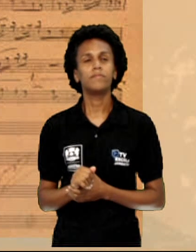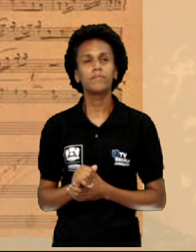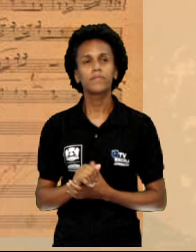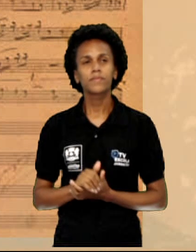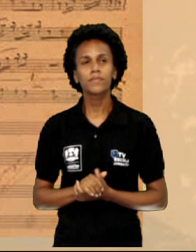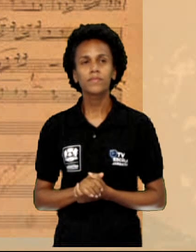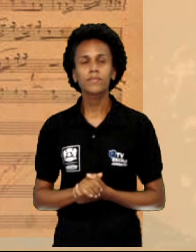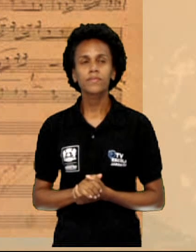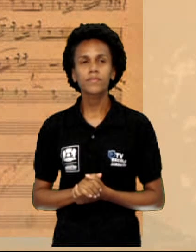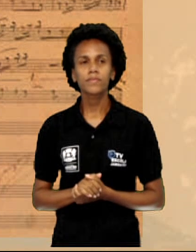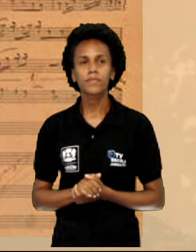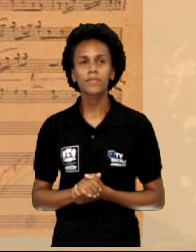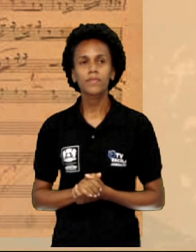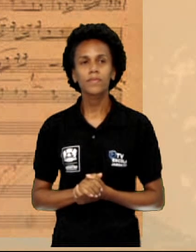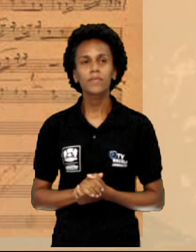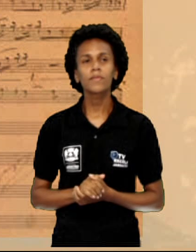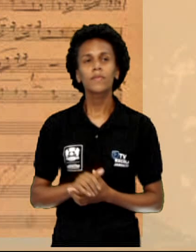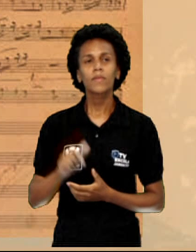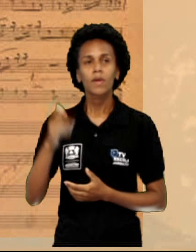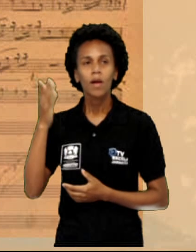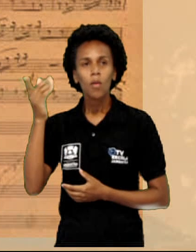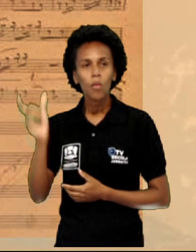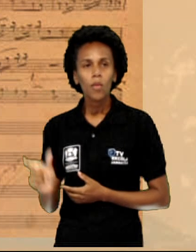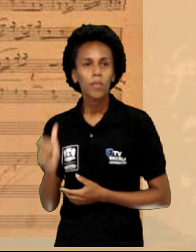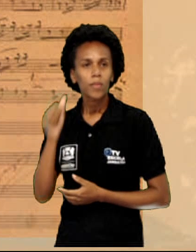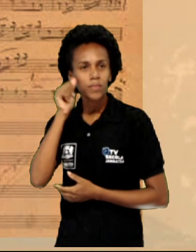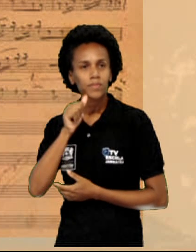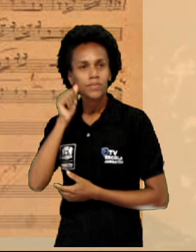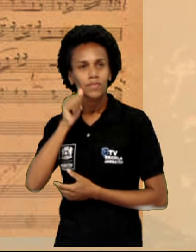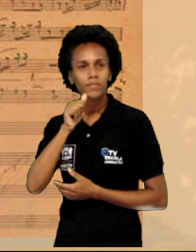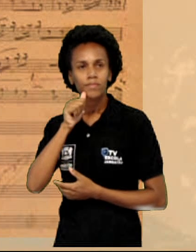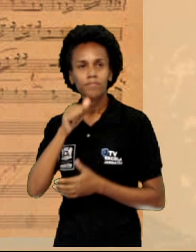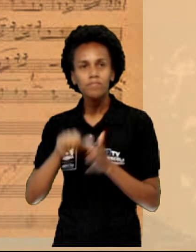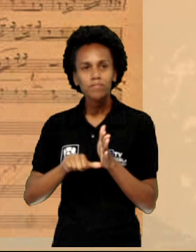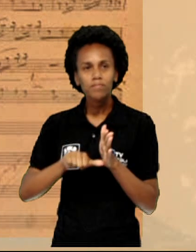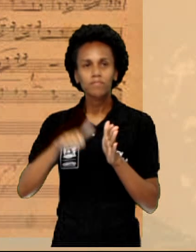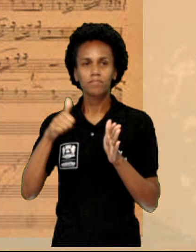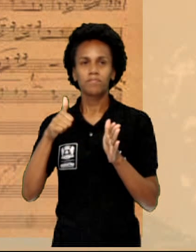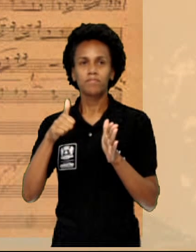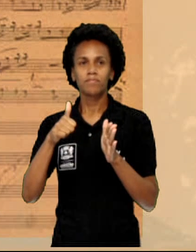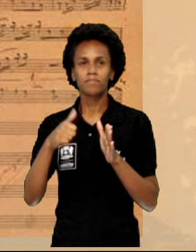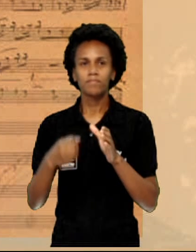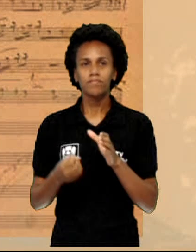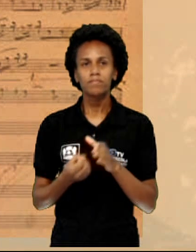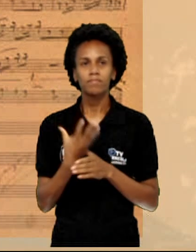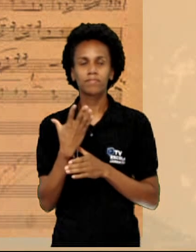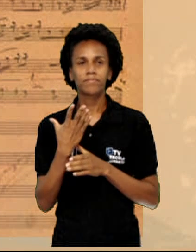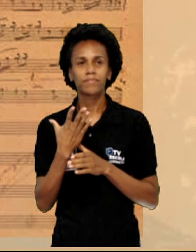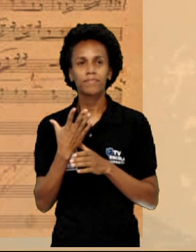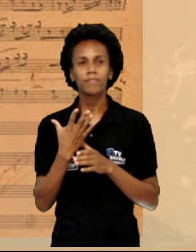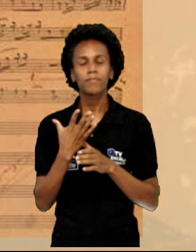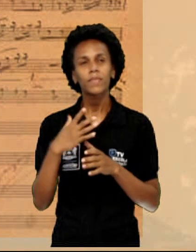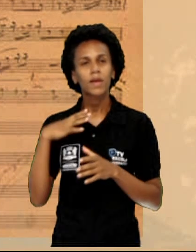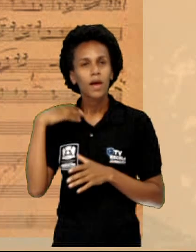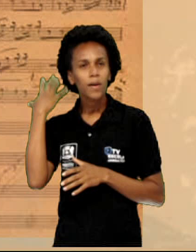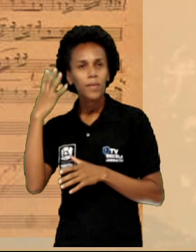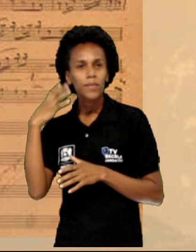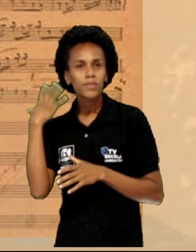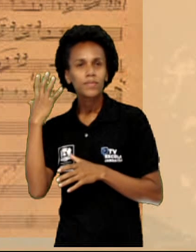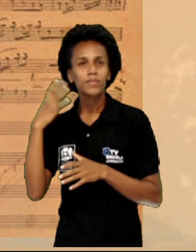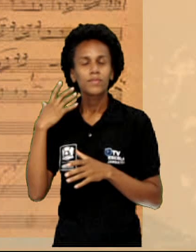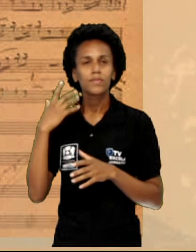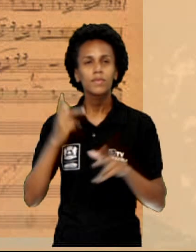Chiquinha Gonzaga foi pioneira e criadora da primeira marcha carnavalesca, ou Abre